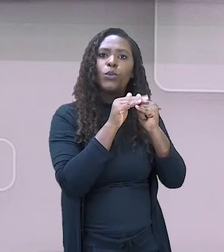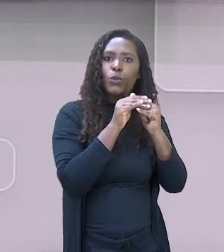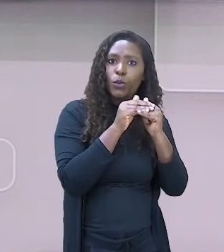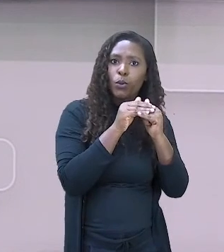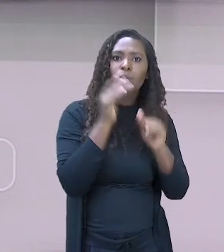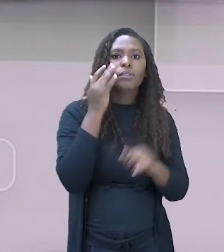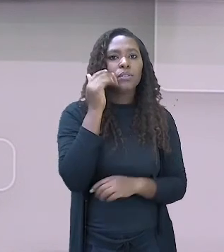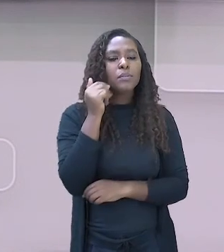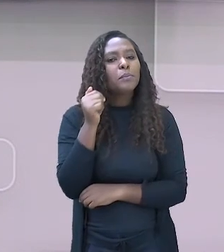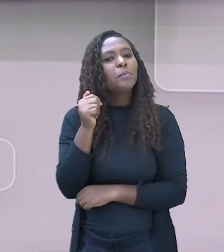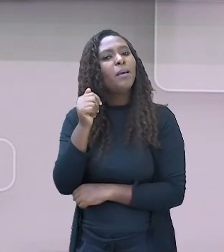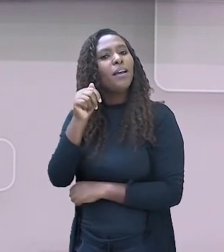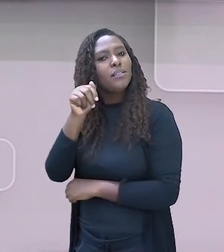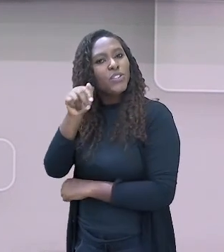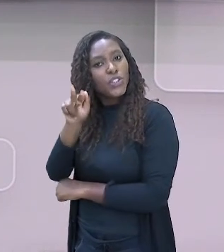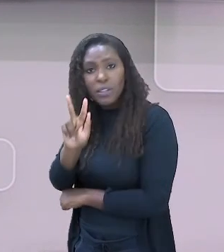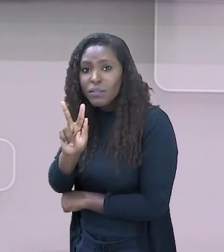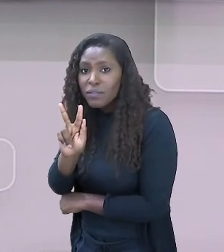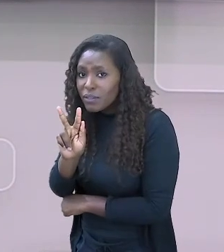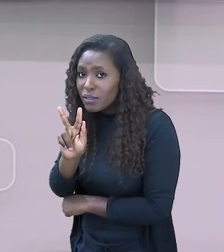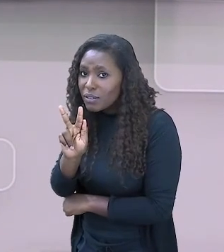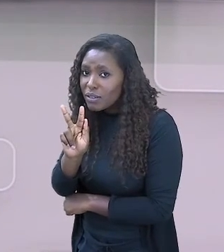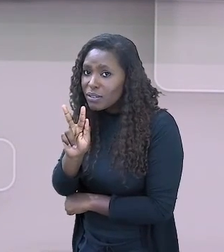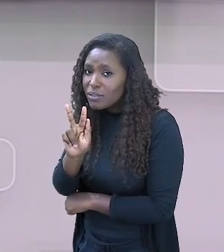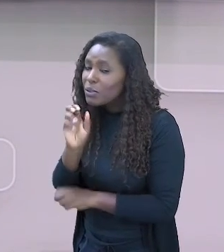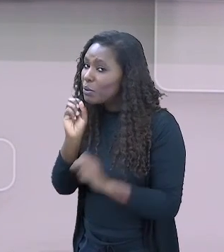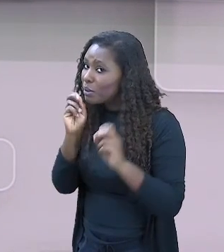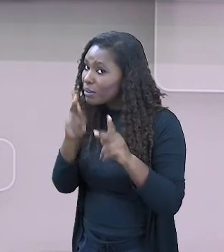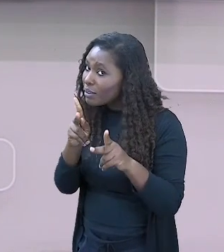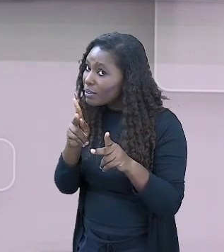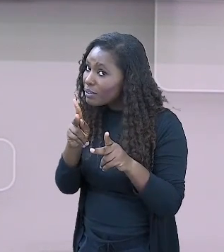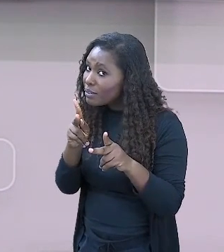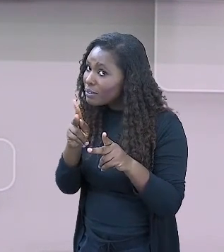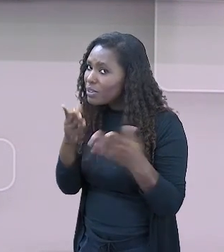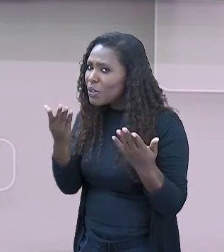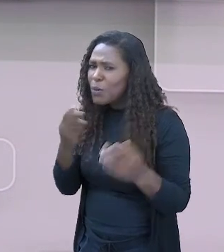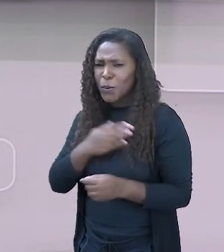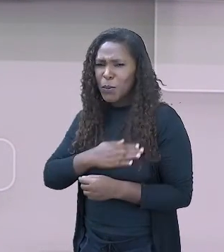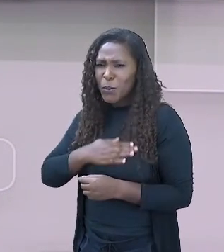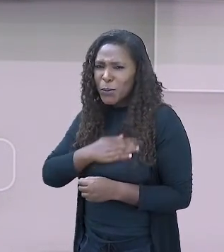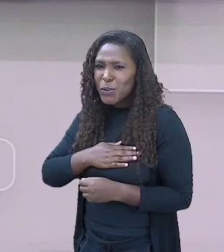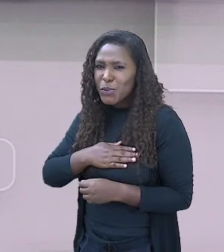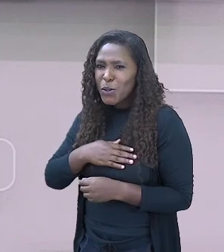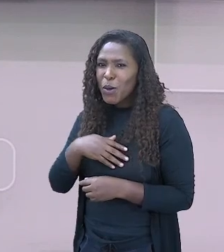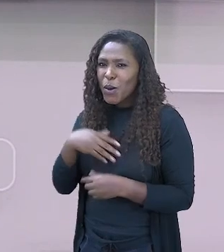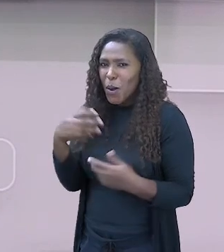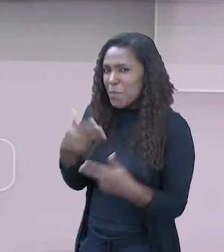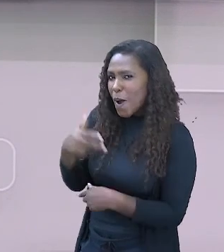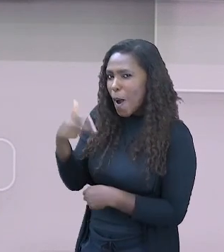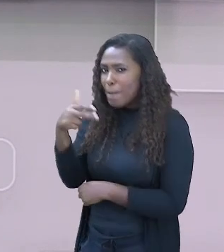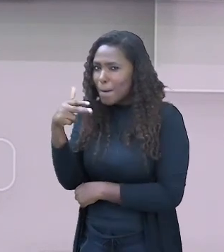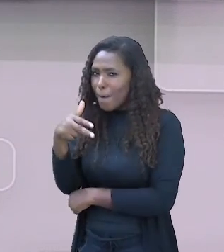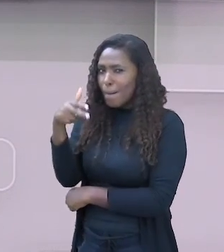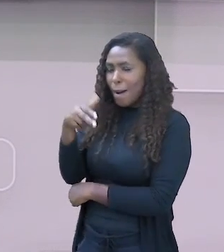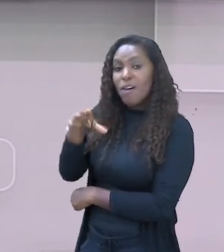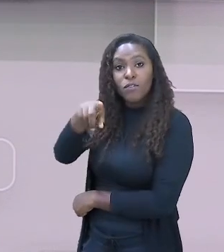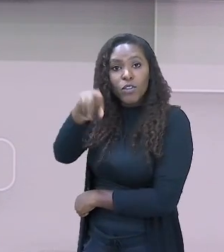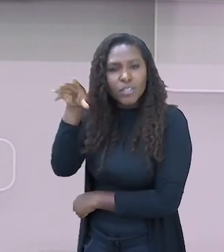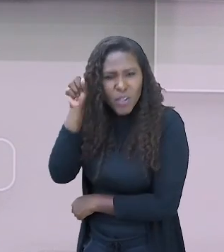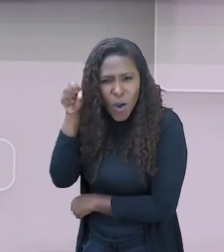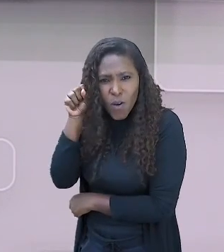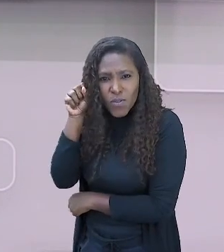do YouTube, que é SMEDGV. E aí, gostaram do rap? Escutam rap?